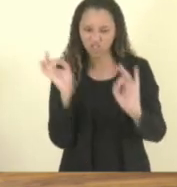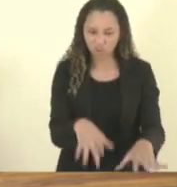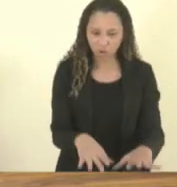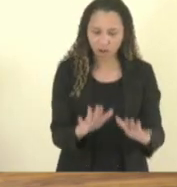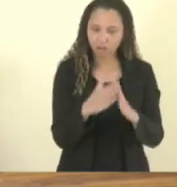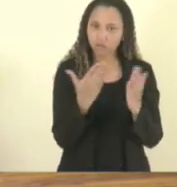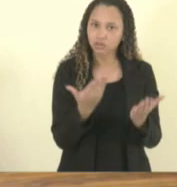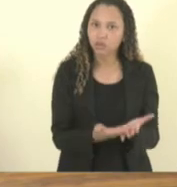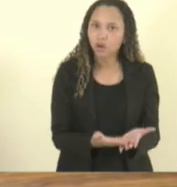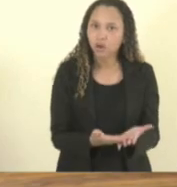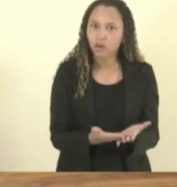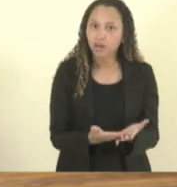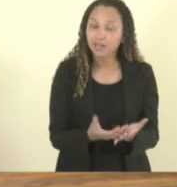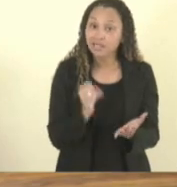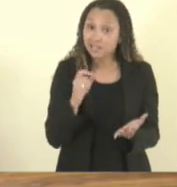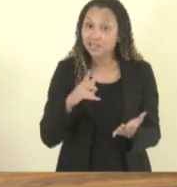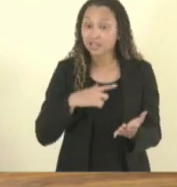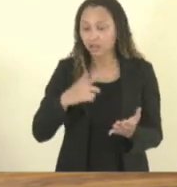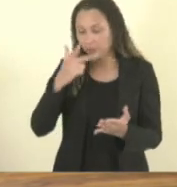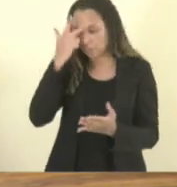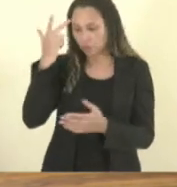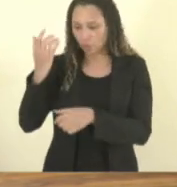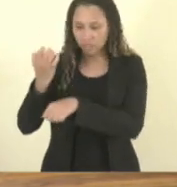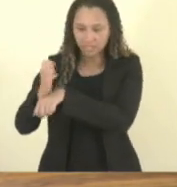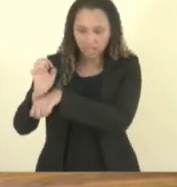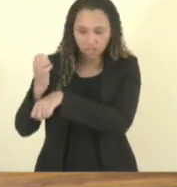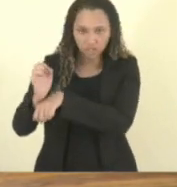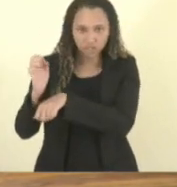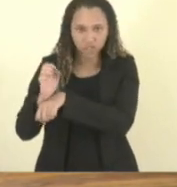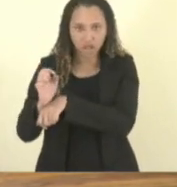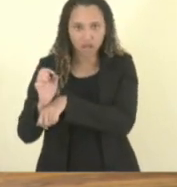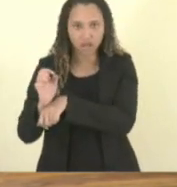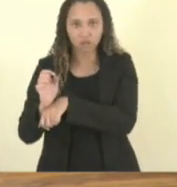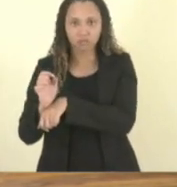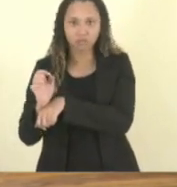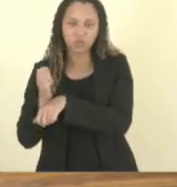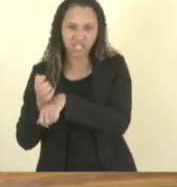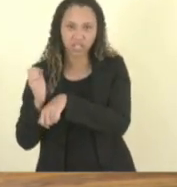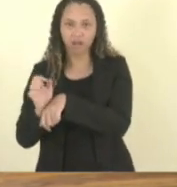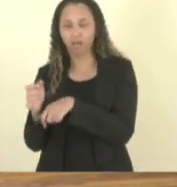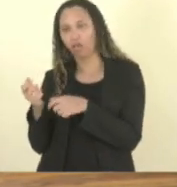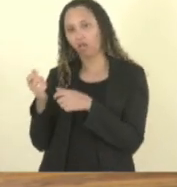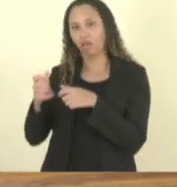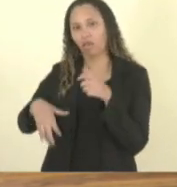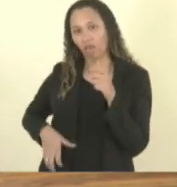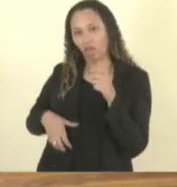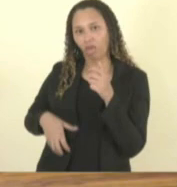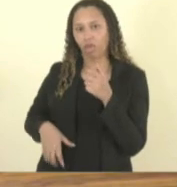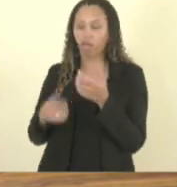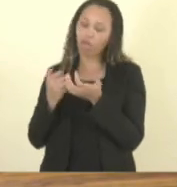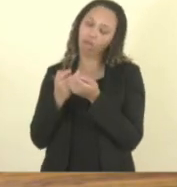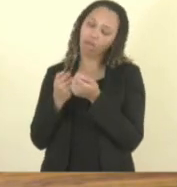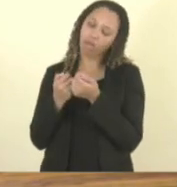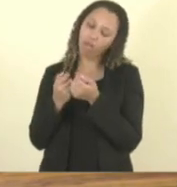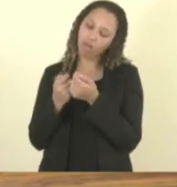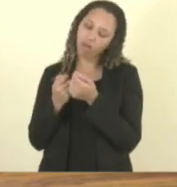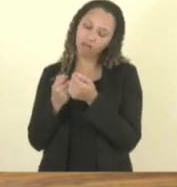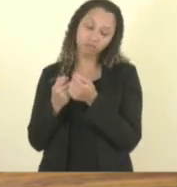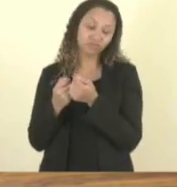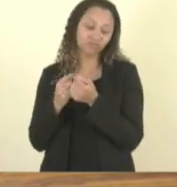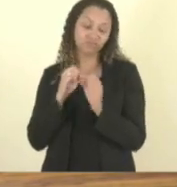tem acesso ao estagiário ficam no celular, não estão dispostos a ensinar,